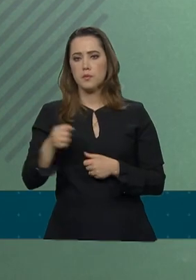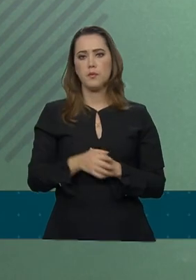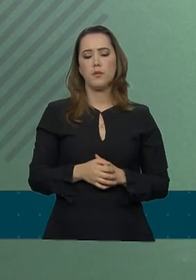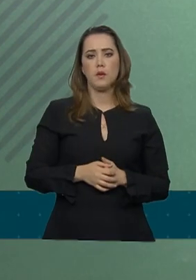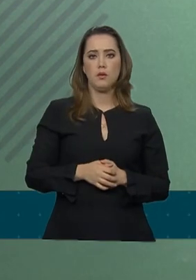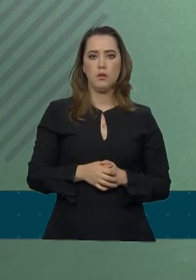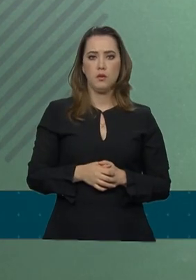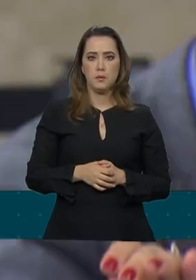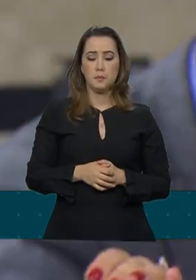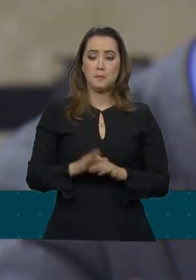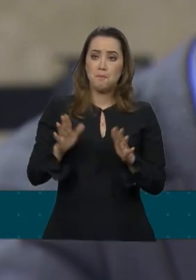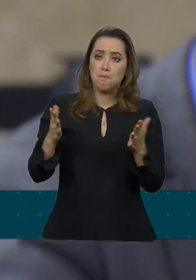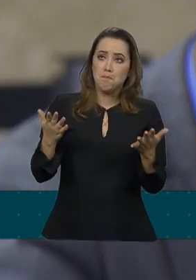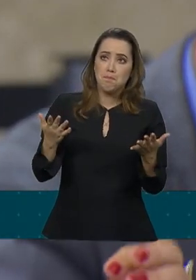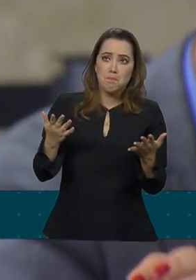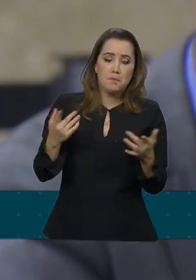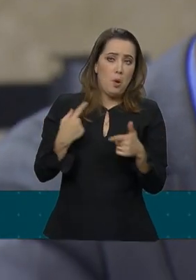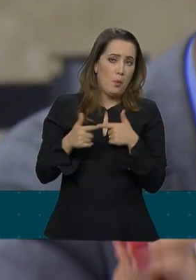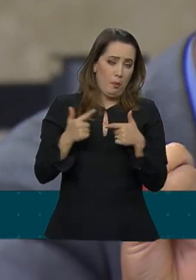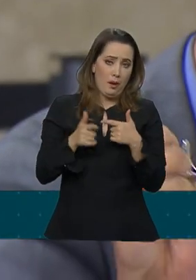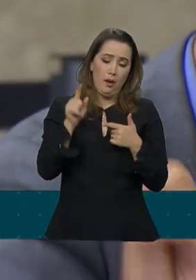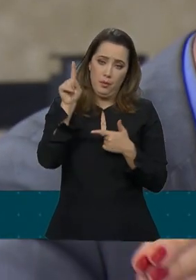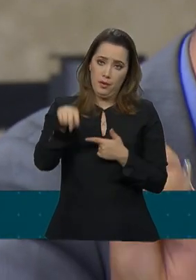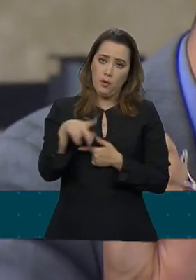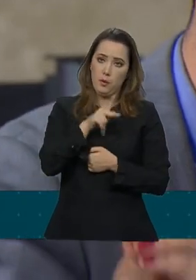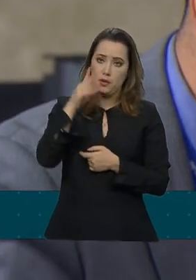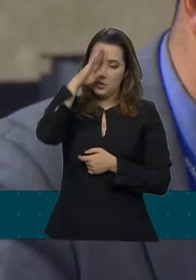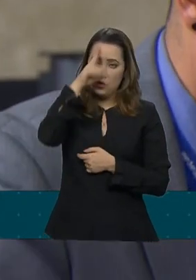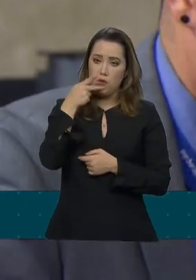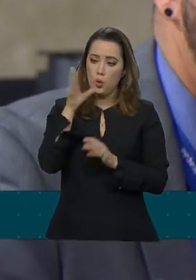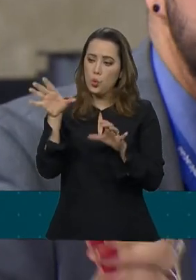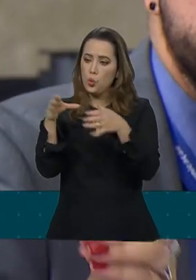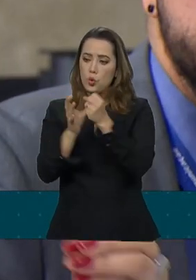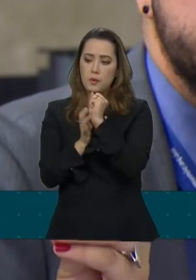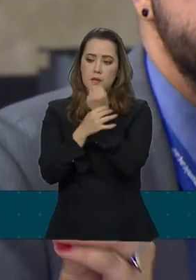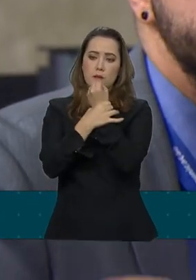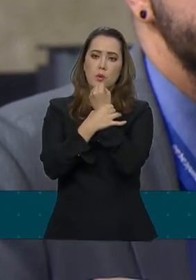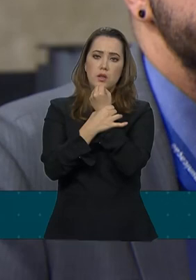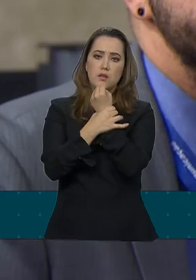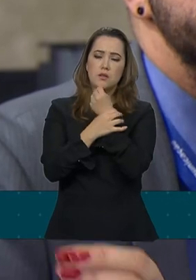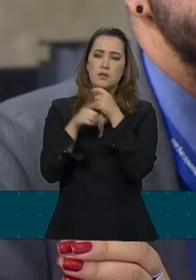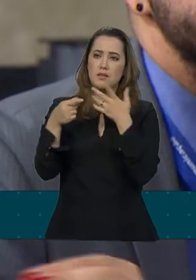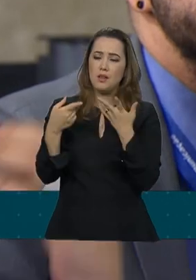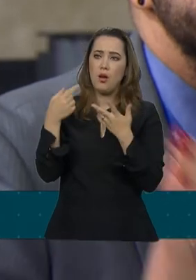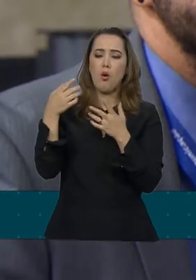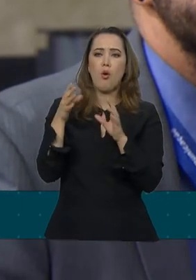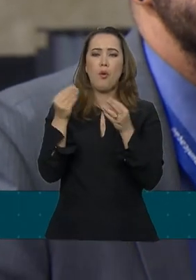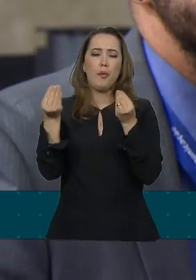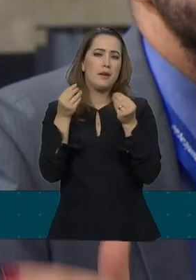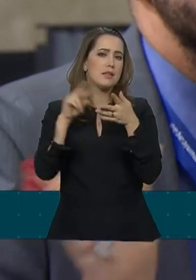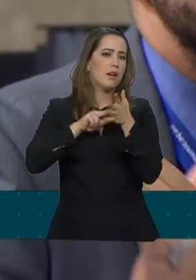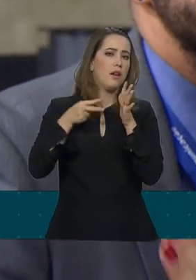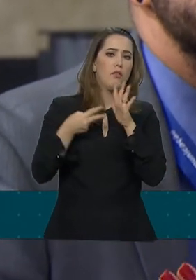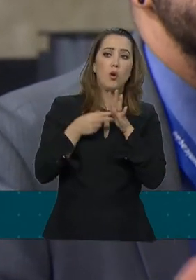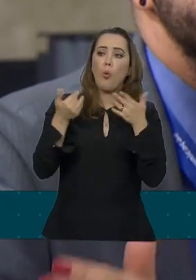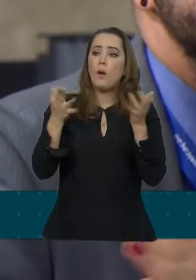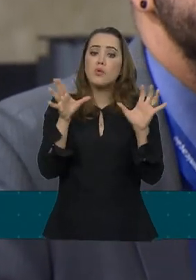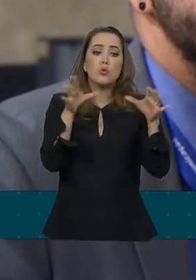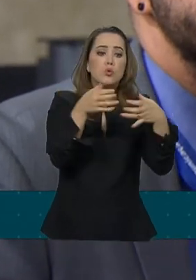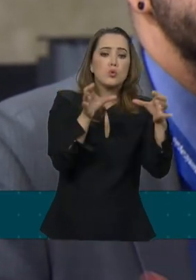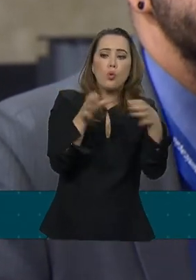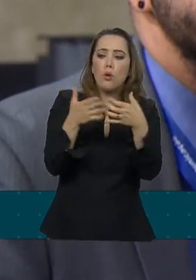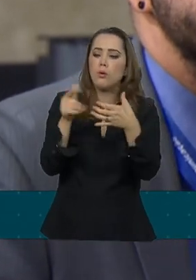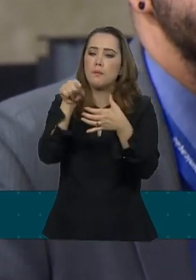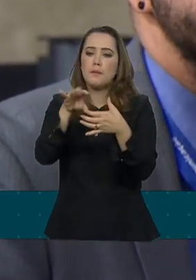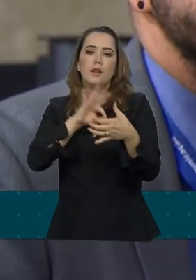mesmo é porque, na declaração dele, ele fala sobre forças de segurança. Essa declaração dele, o que significa? Quais categorias ele